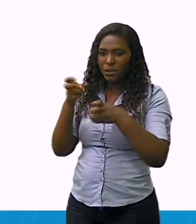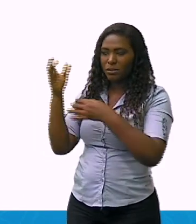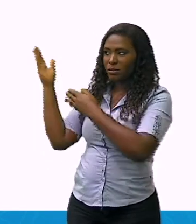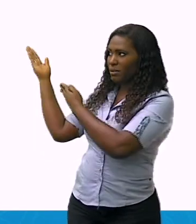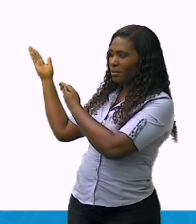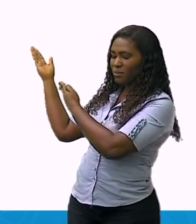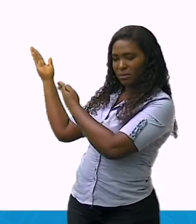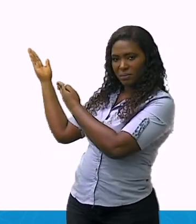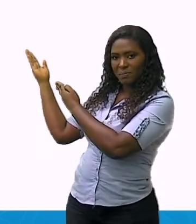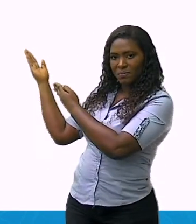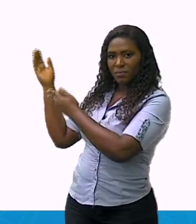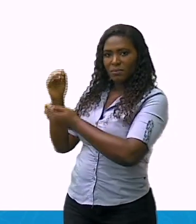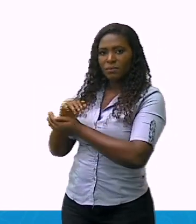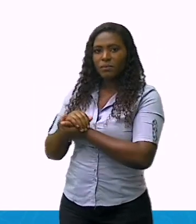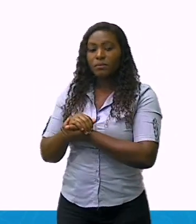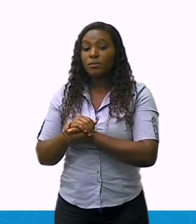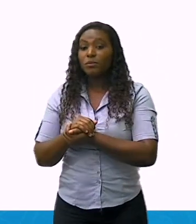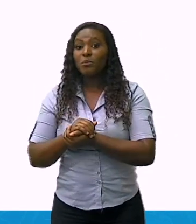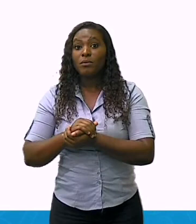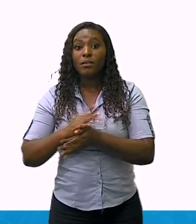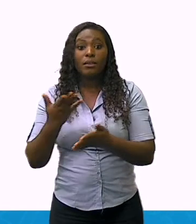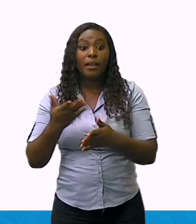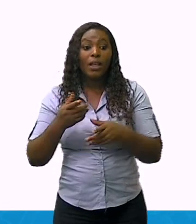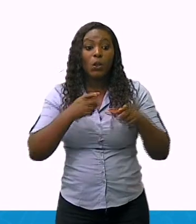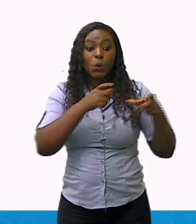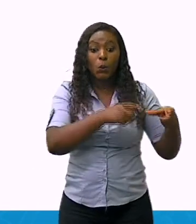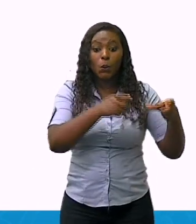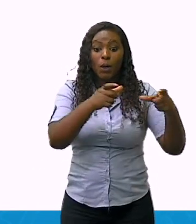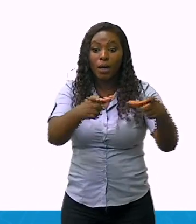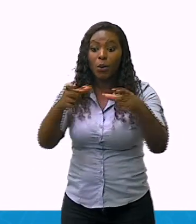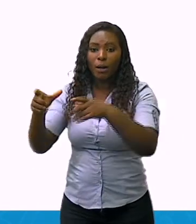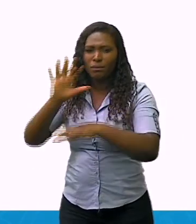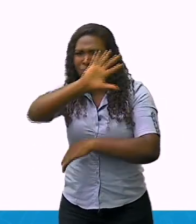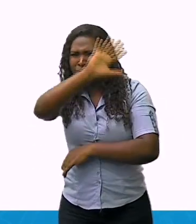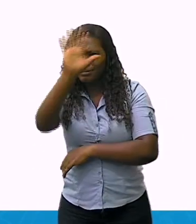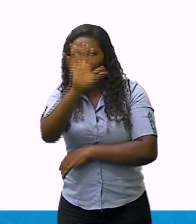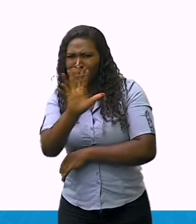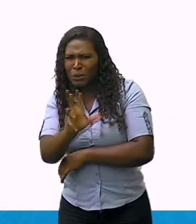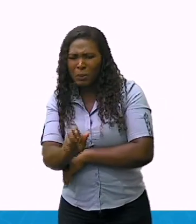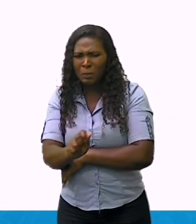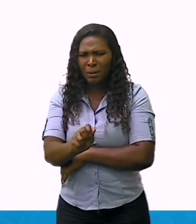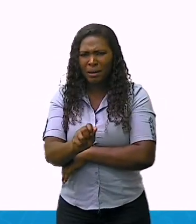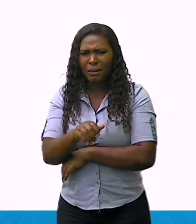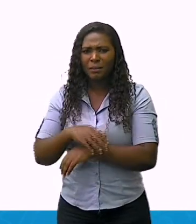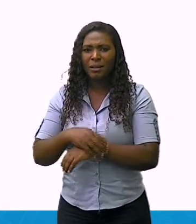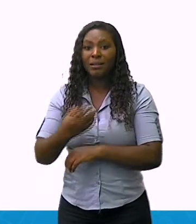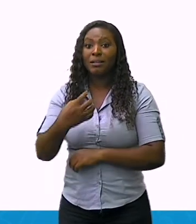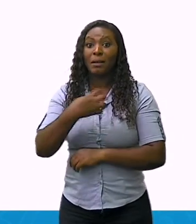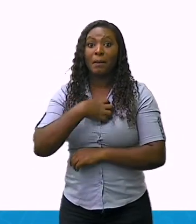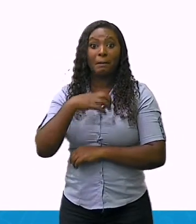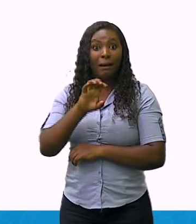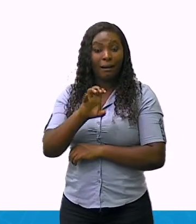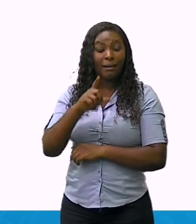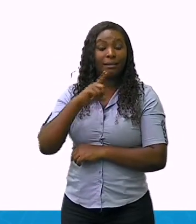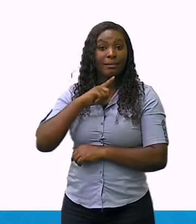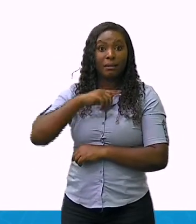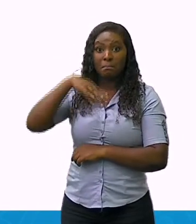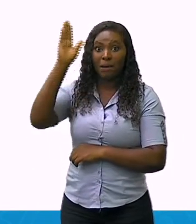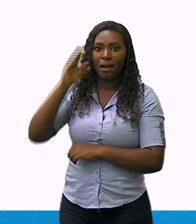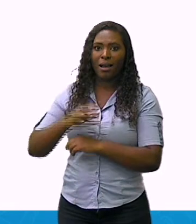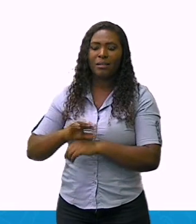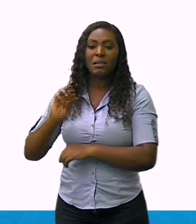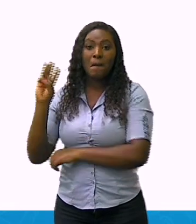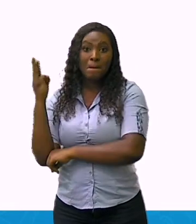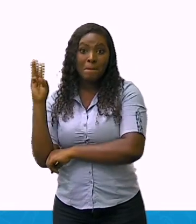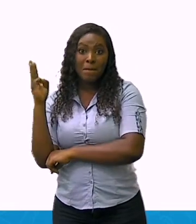Verifique que a maioria das comunidades quilombolas, elas se encontram na Bahia, no Maranhão,